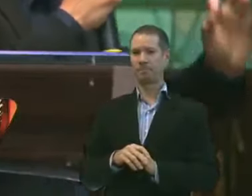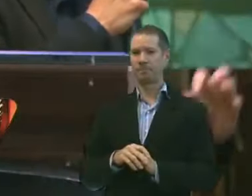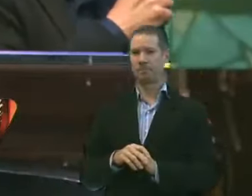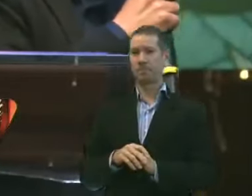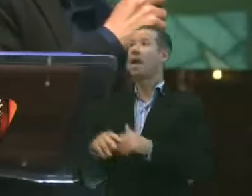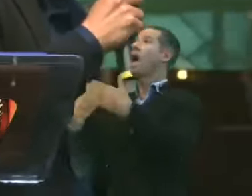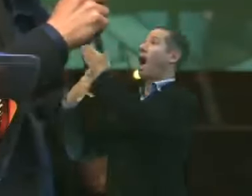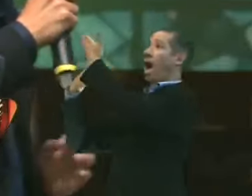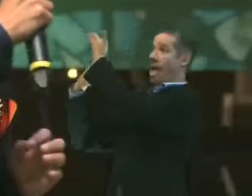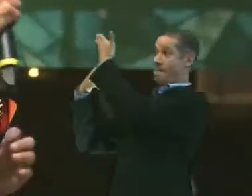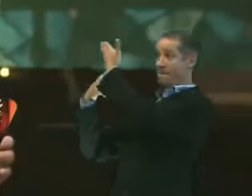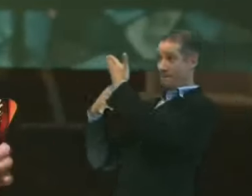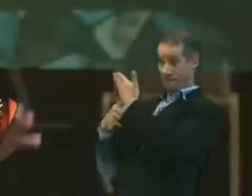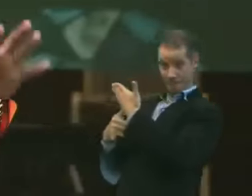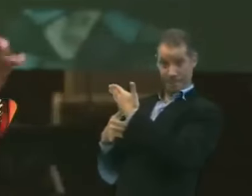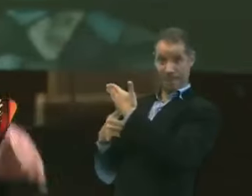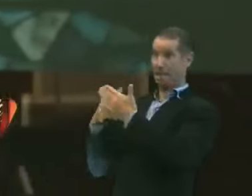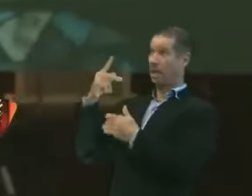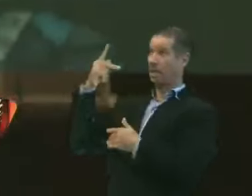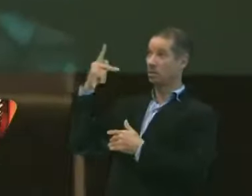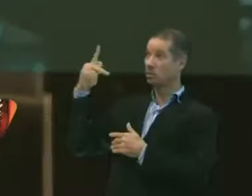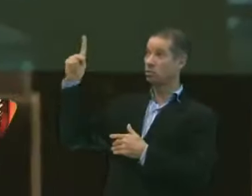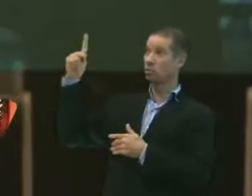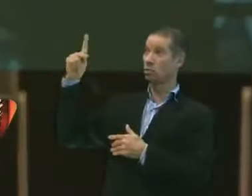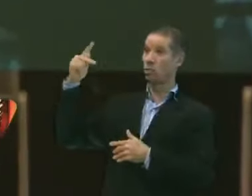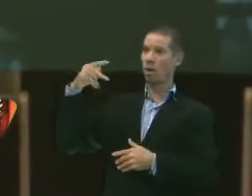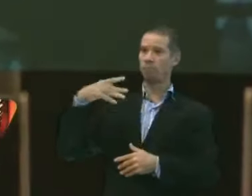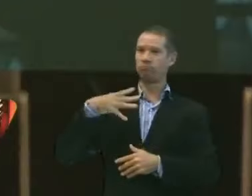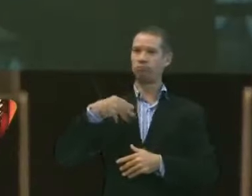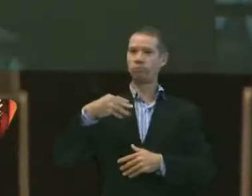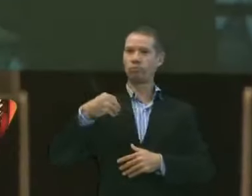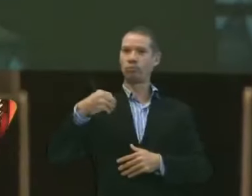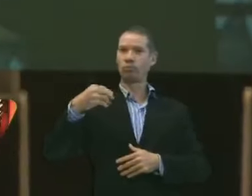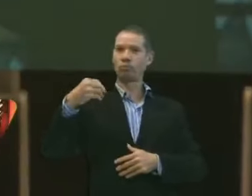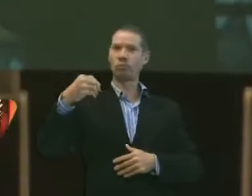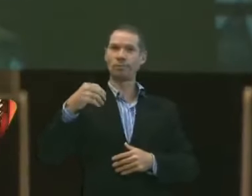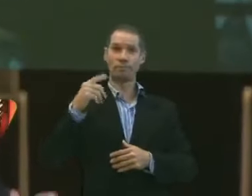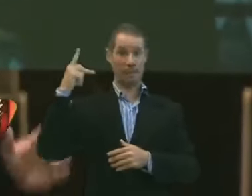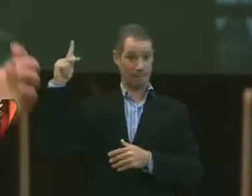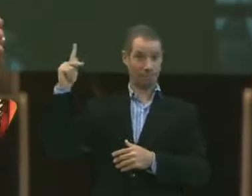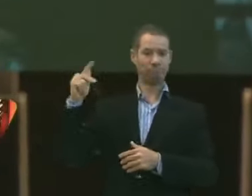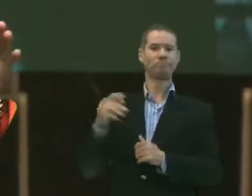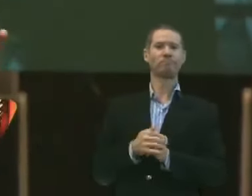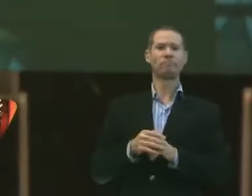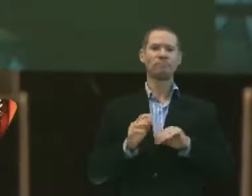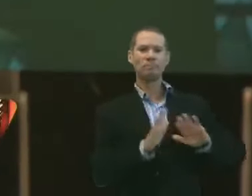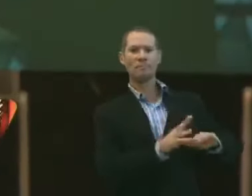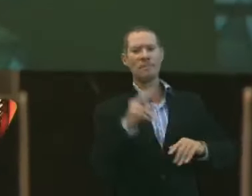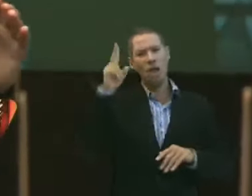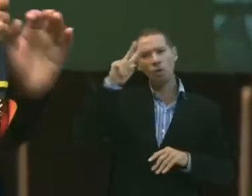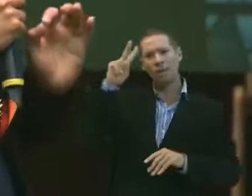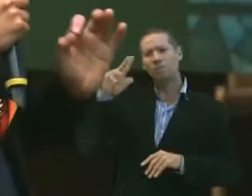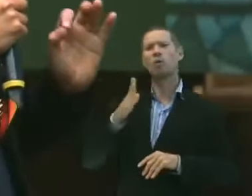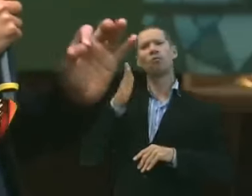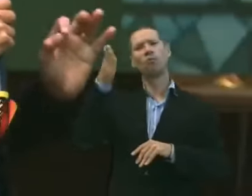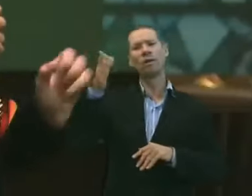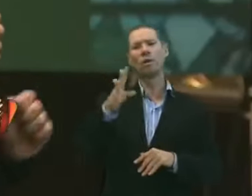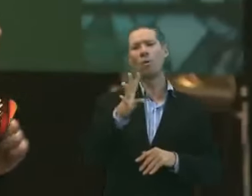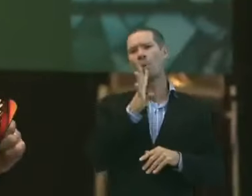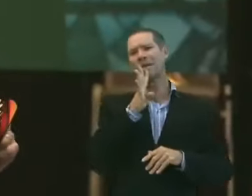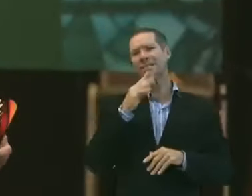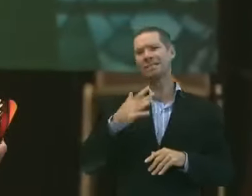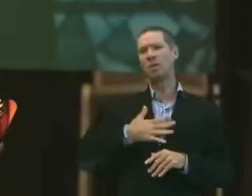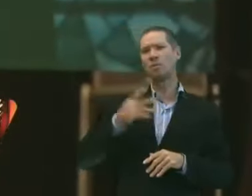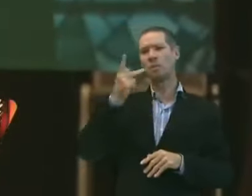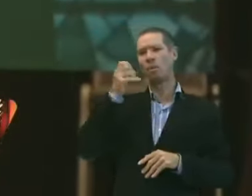Que revela. A sua filiação. Eu lembro quando eu fui conhecer o meu pai. Quando eu tinha 23